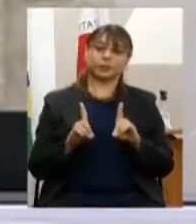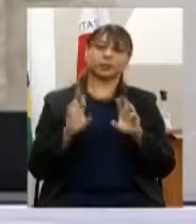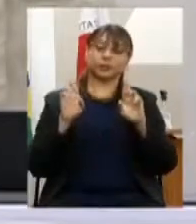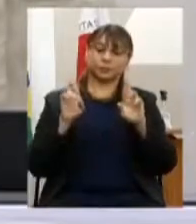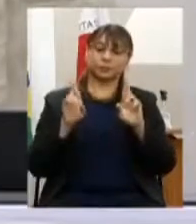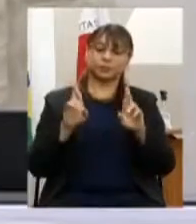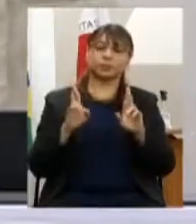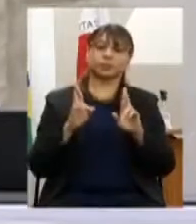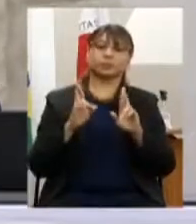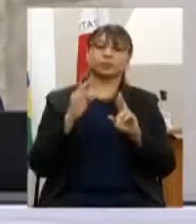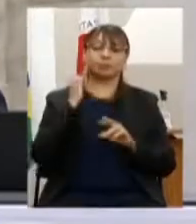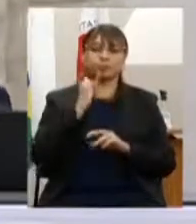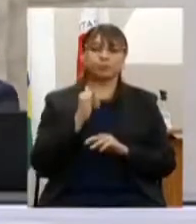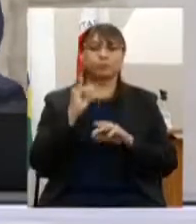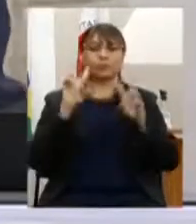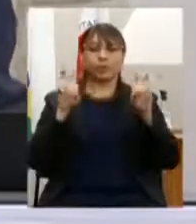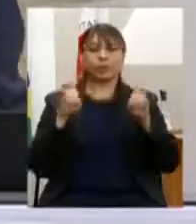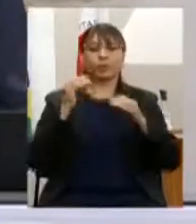Desenvolvimento Social.